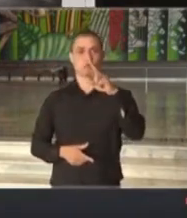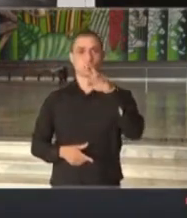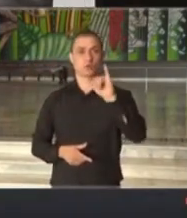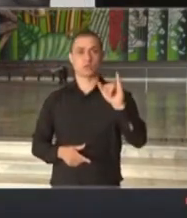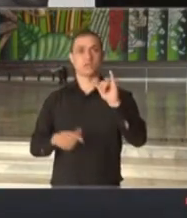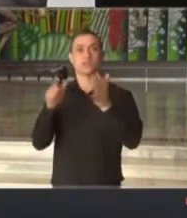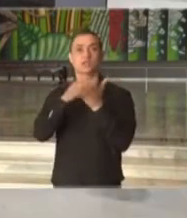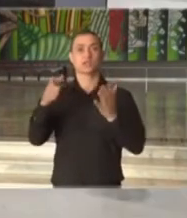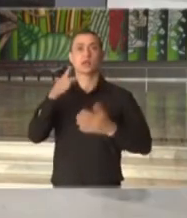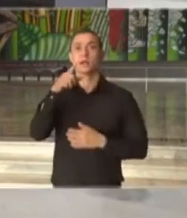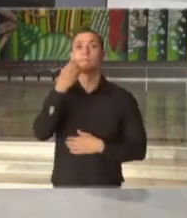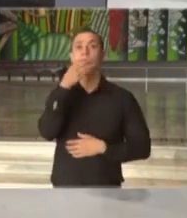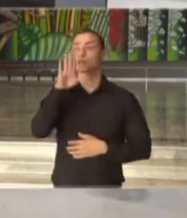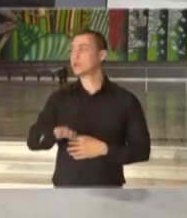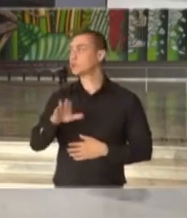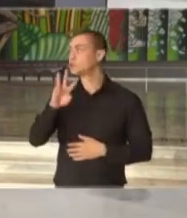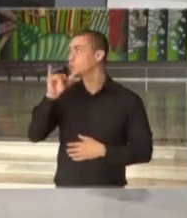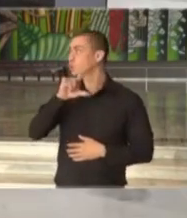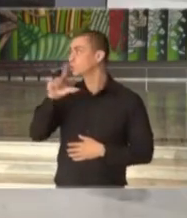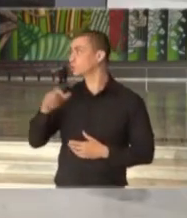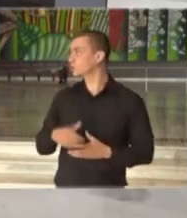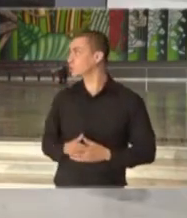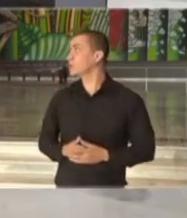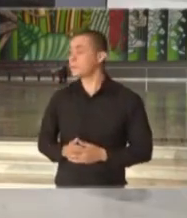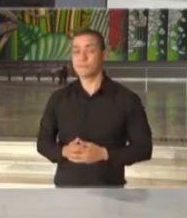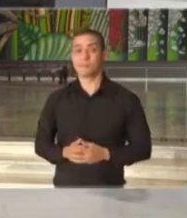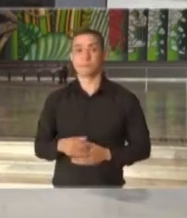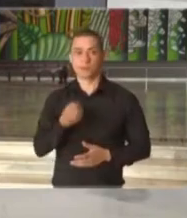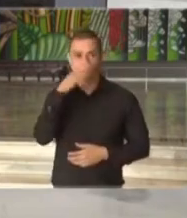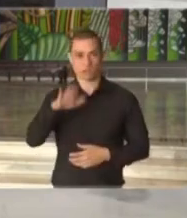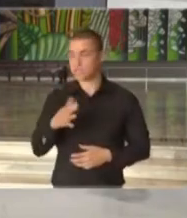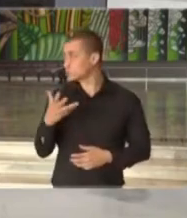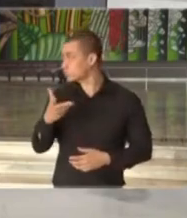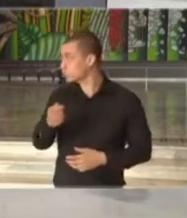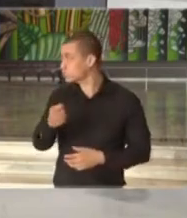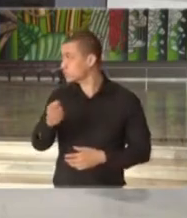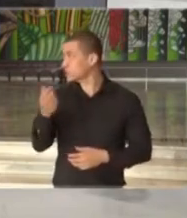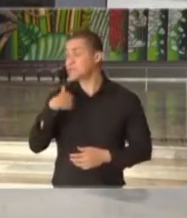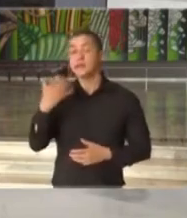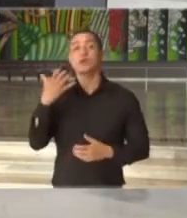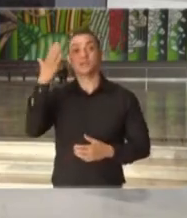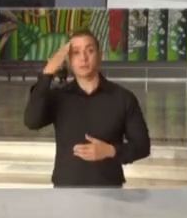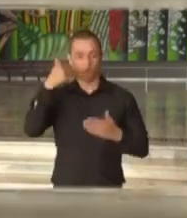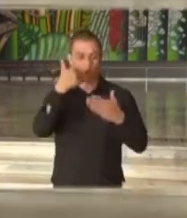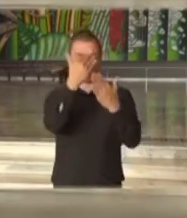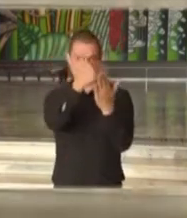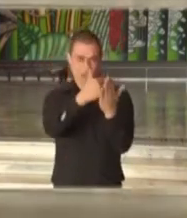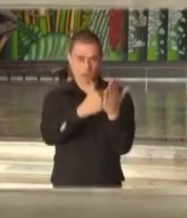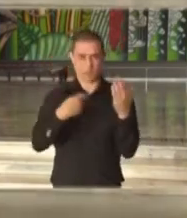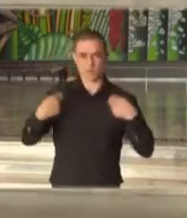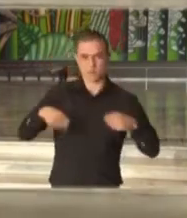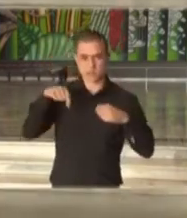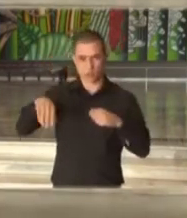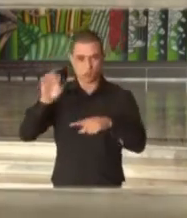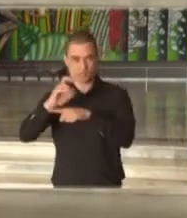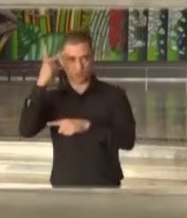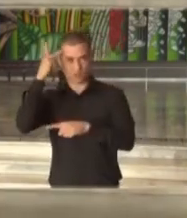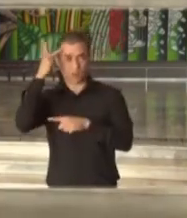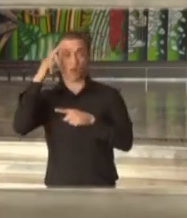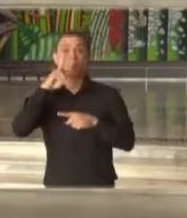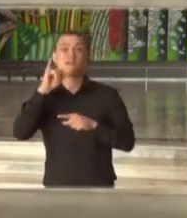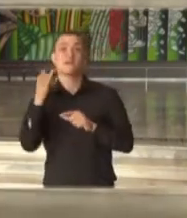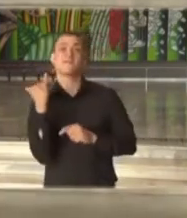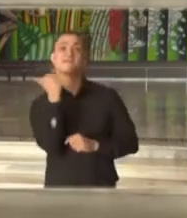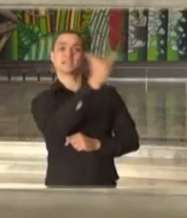News. Will, boa tarde. Sua pergunta, por favor. Boa tarde a todos. Governador, eu queria saber qual é a lista de demanda que o Estado de São Paulo vai